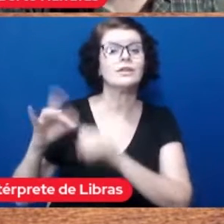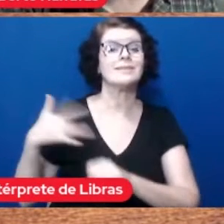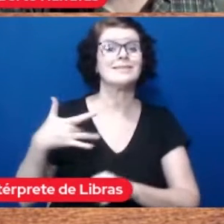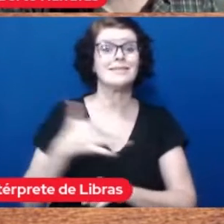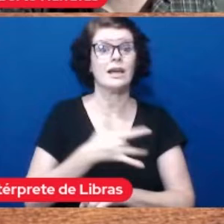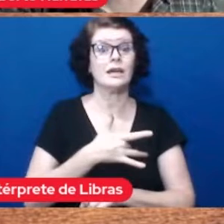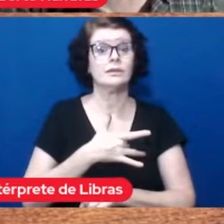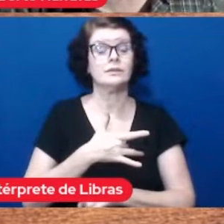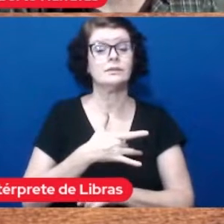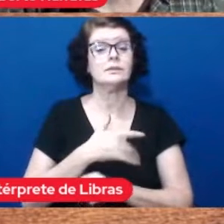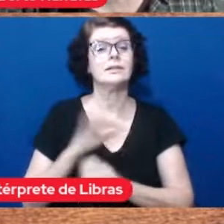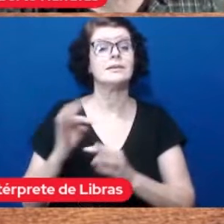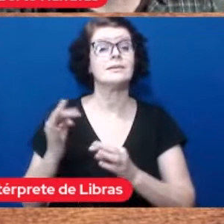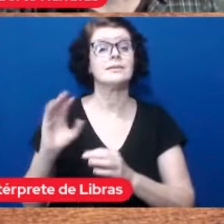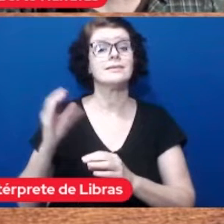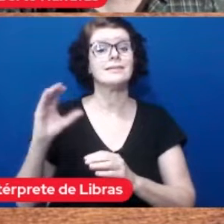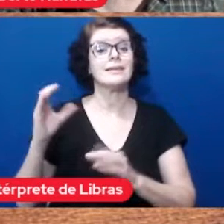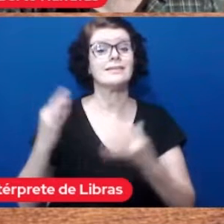ciência e tecnologia